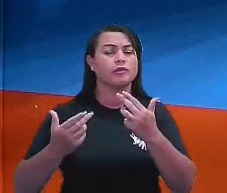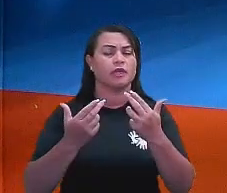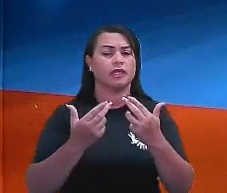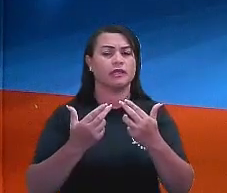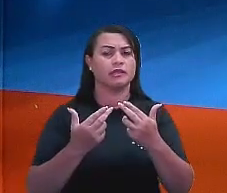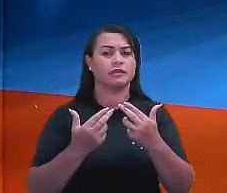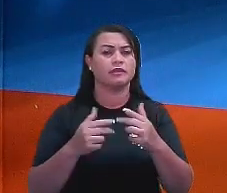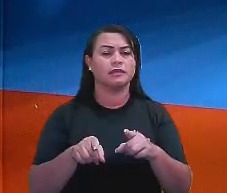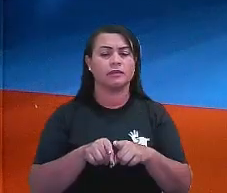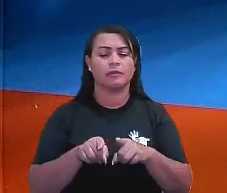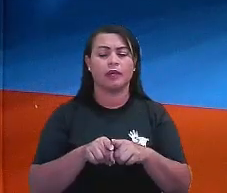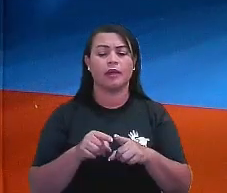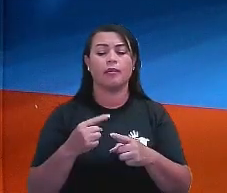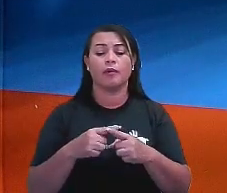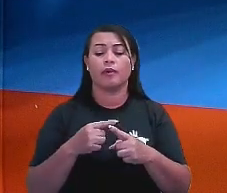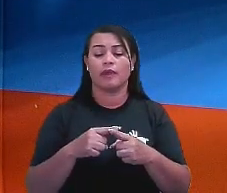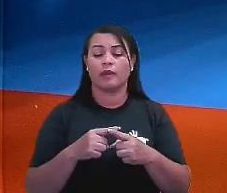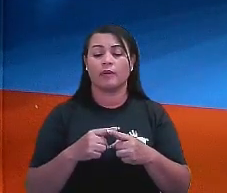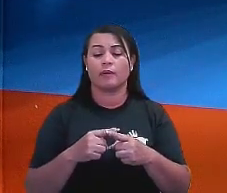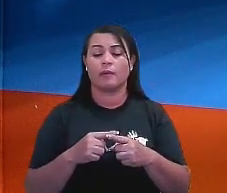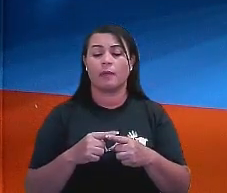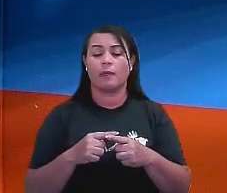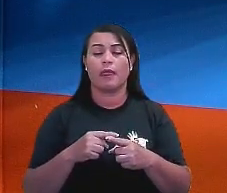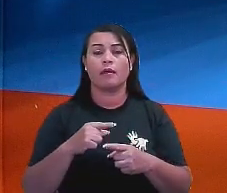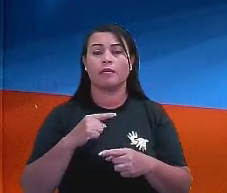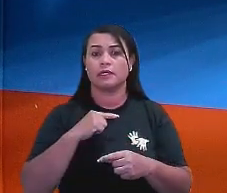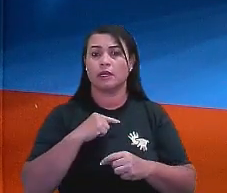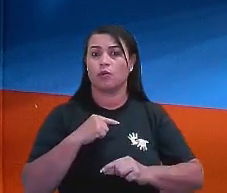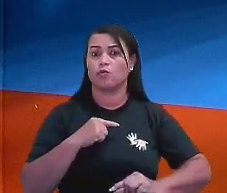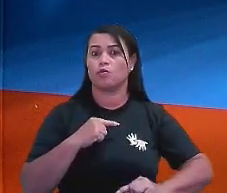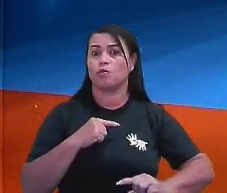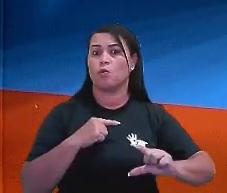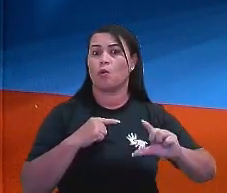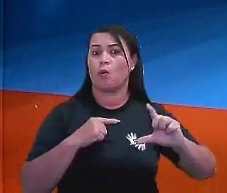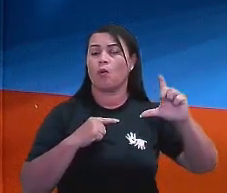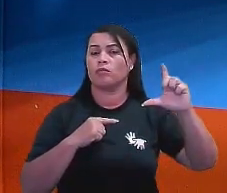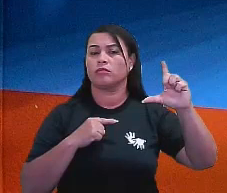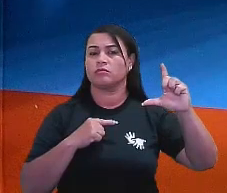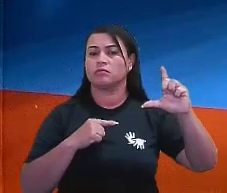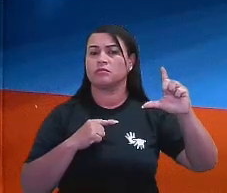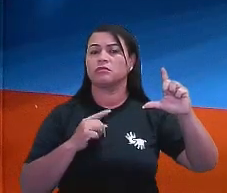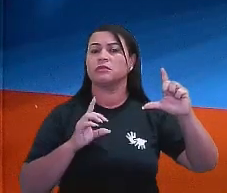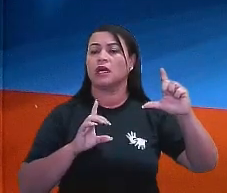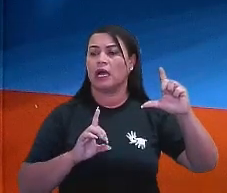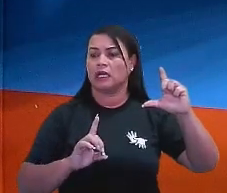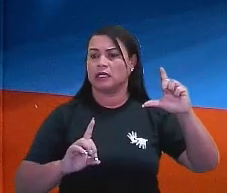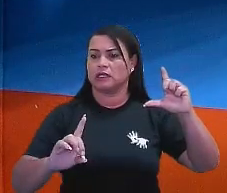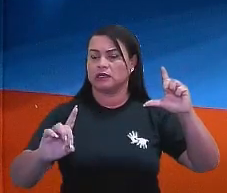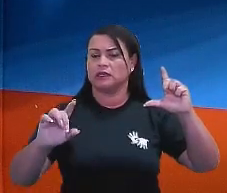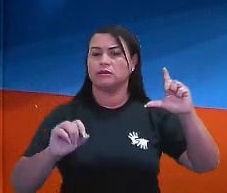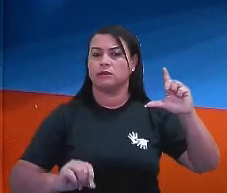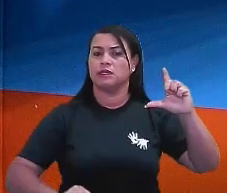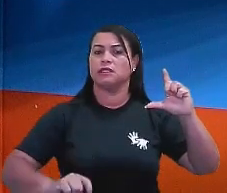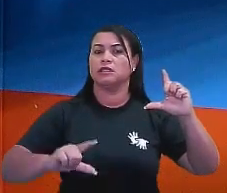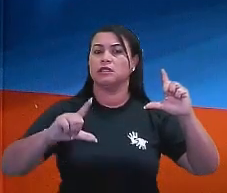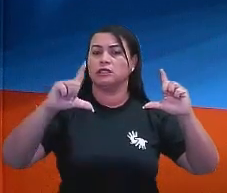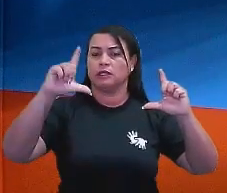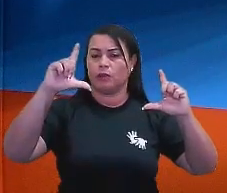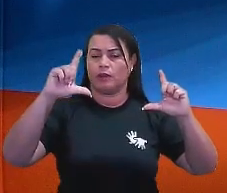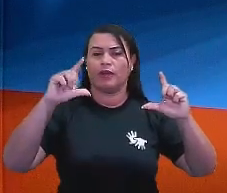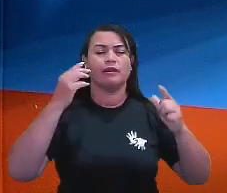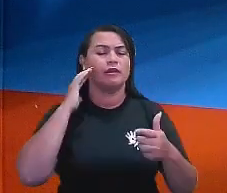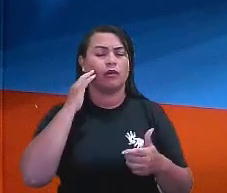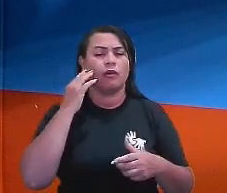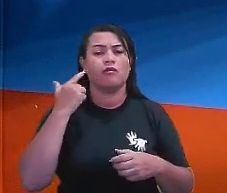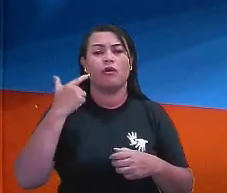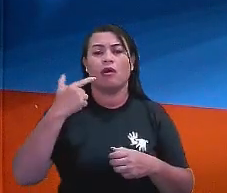proporcionais? Porque se o consumo aumenta, a distância também aumenta. Eu vou gastar mais